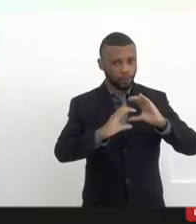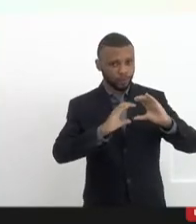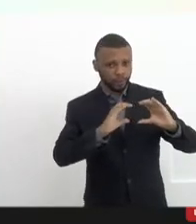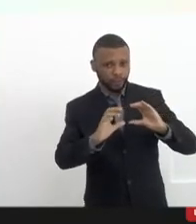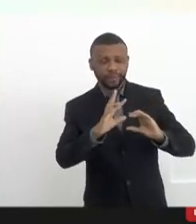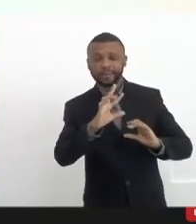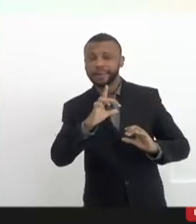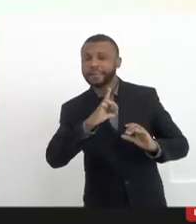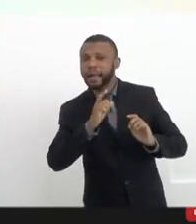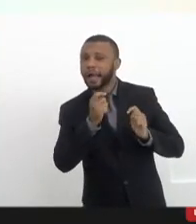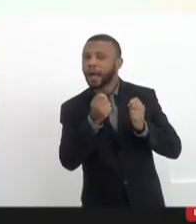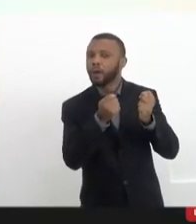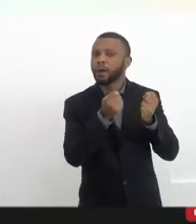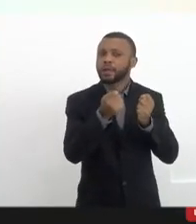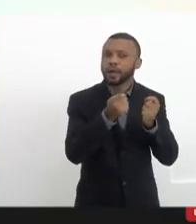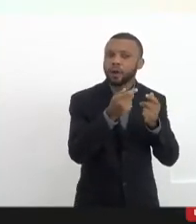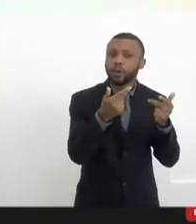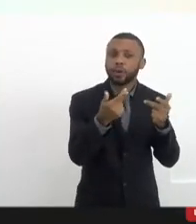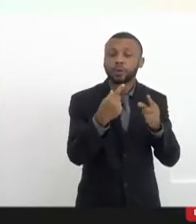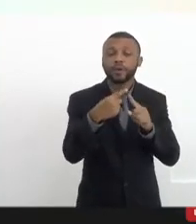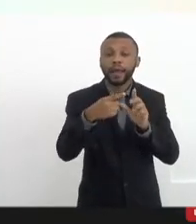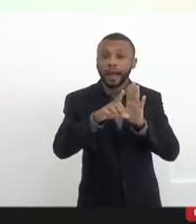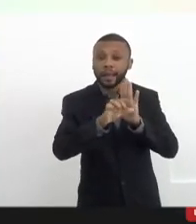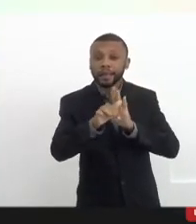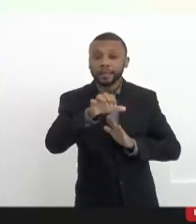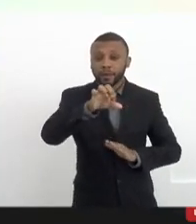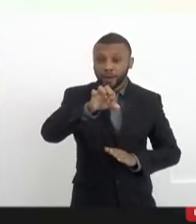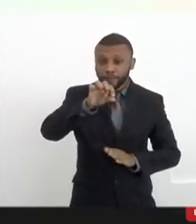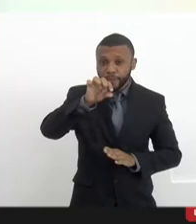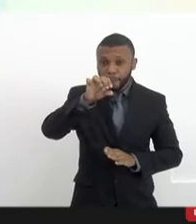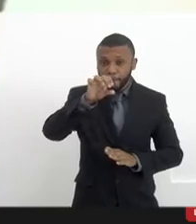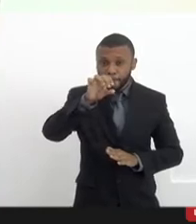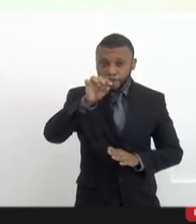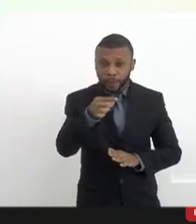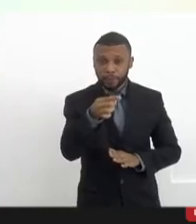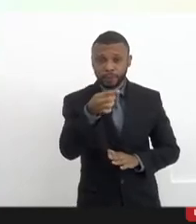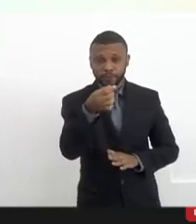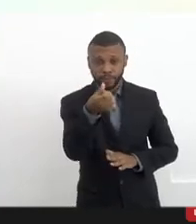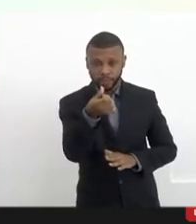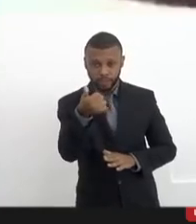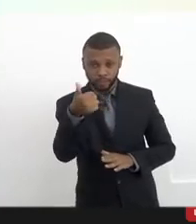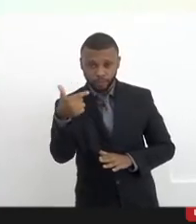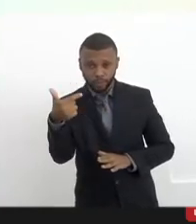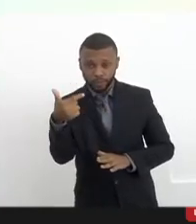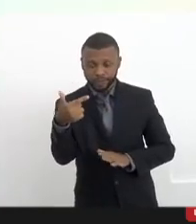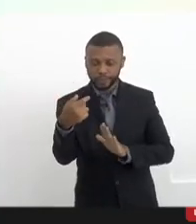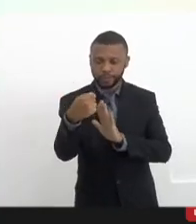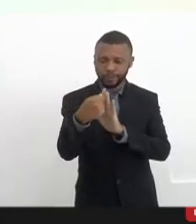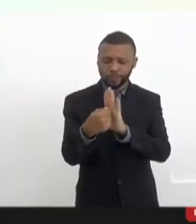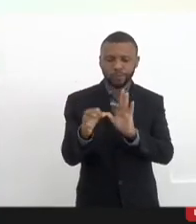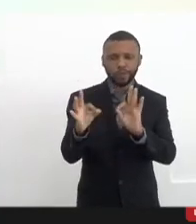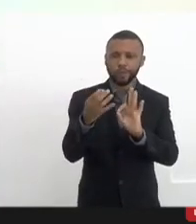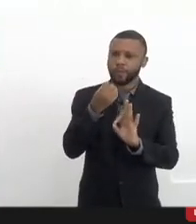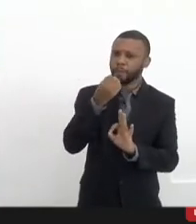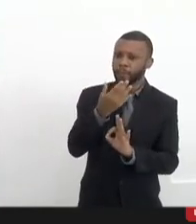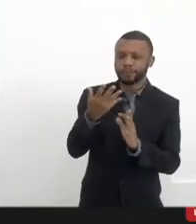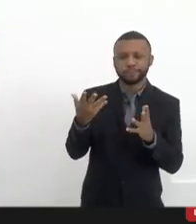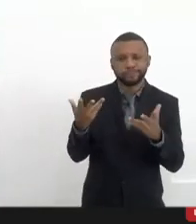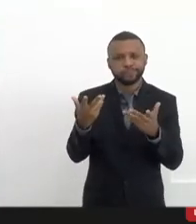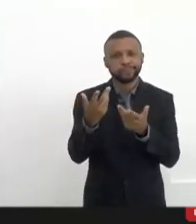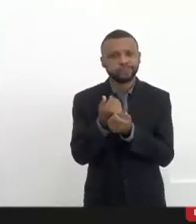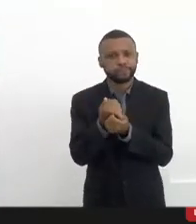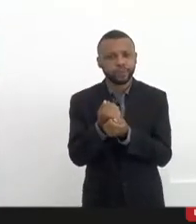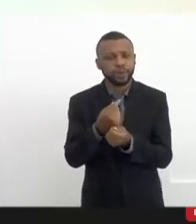regulação, porque a lei de 9.612, eu tenho dito, está muito boa, está muito boa pelo